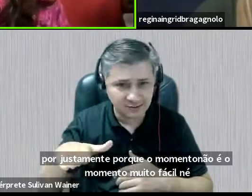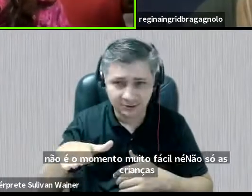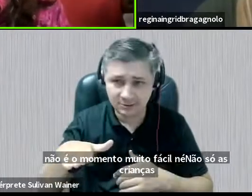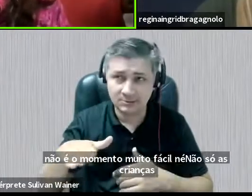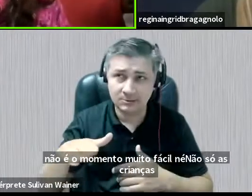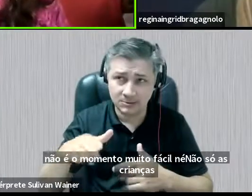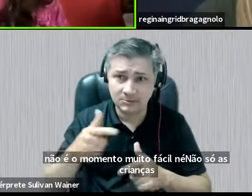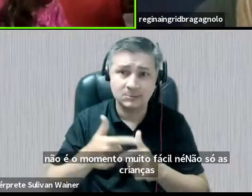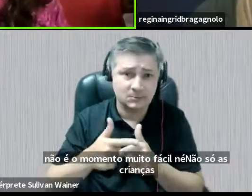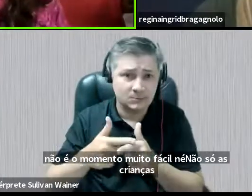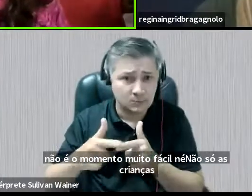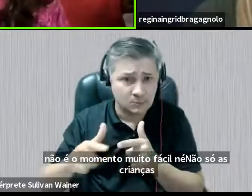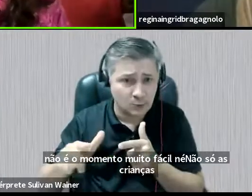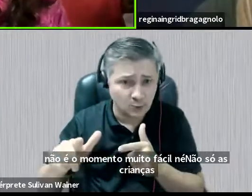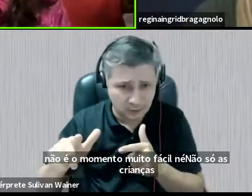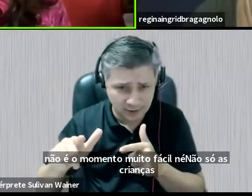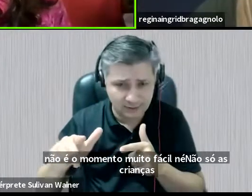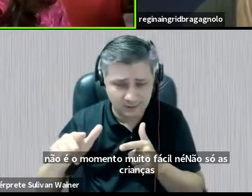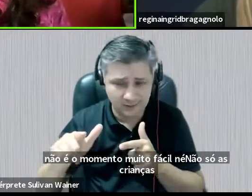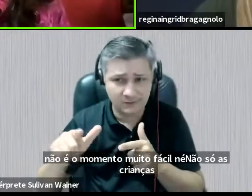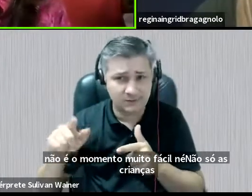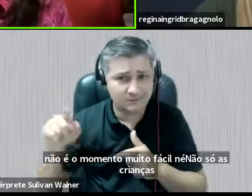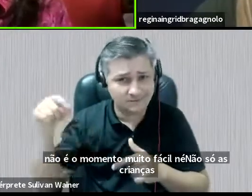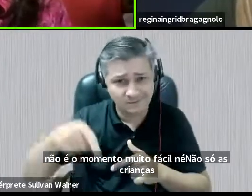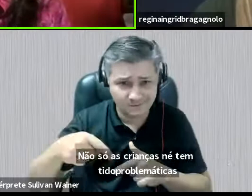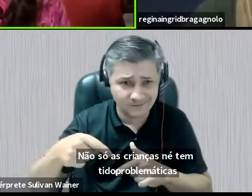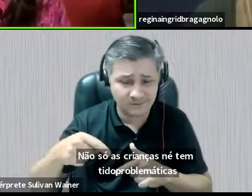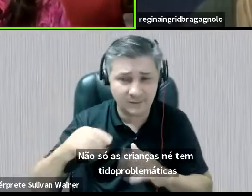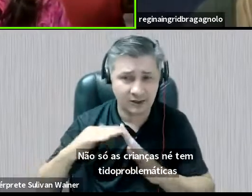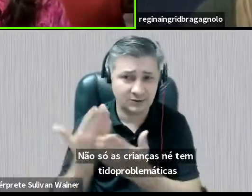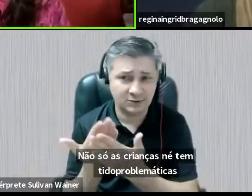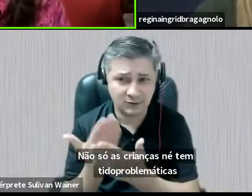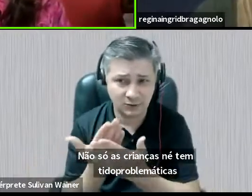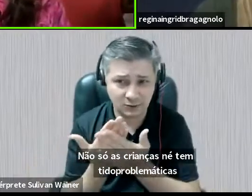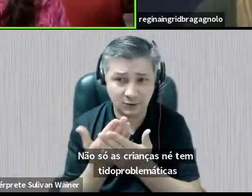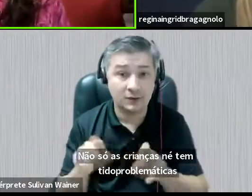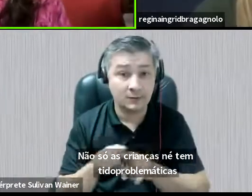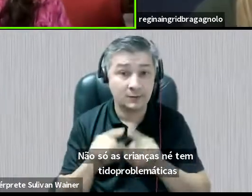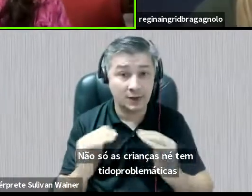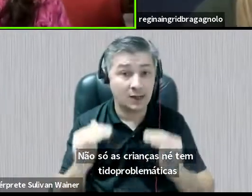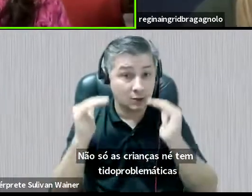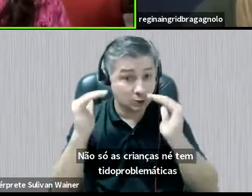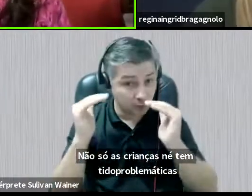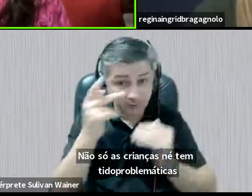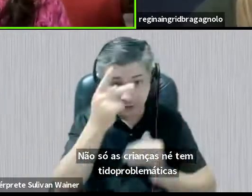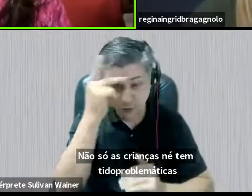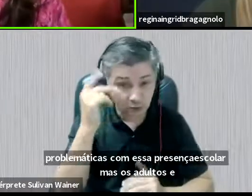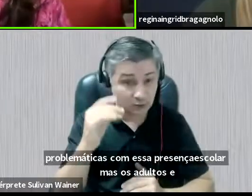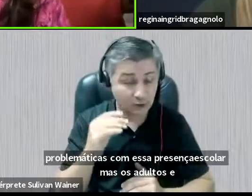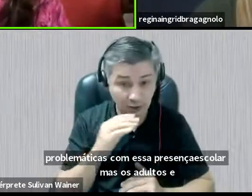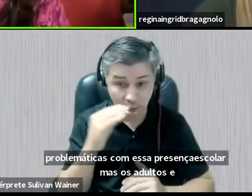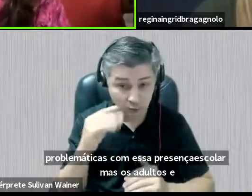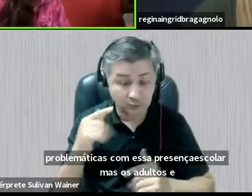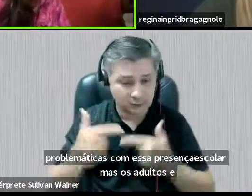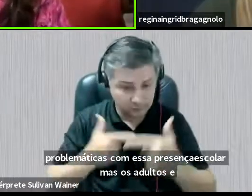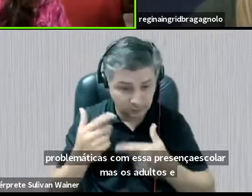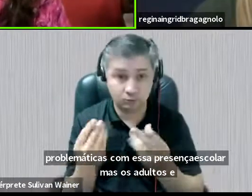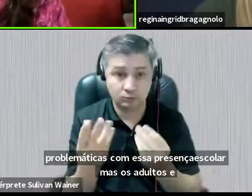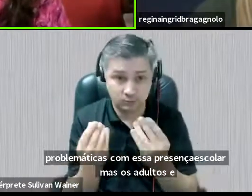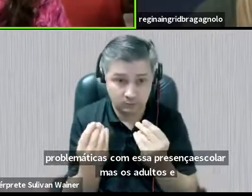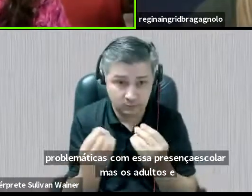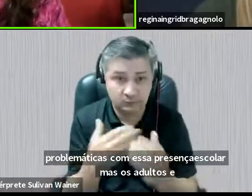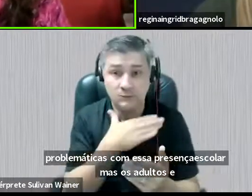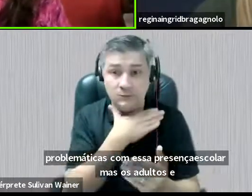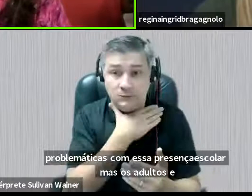problemáticas com essa presença escolar, mas os adultos têm trabalhado muito e também isso tem causado